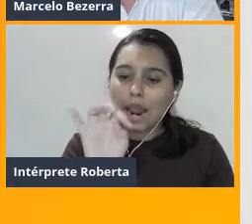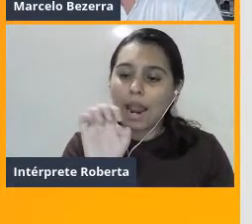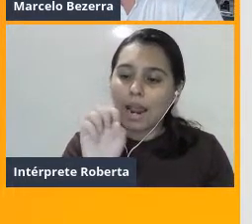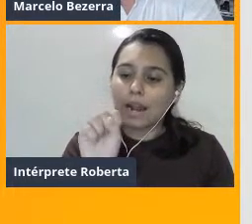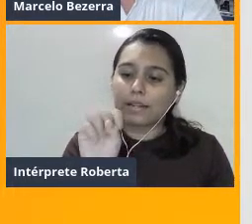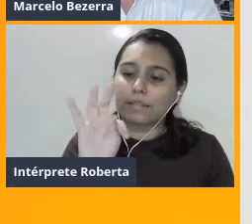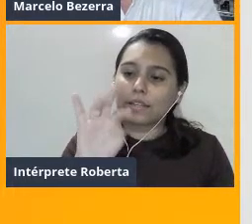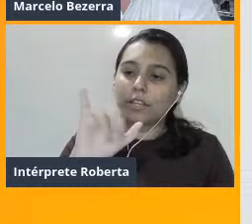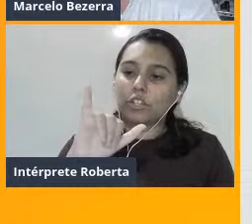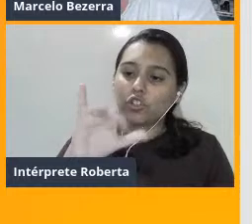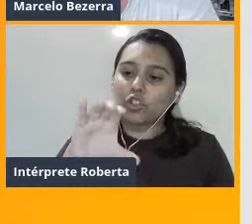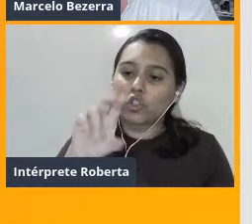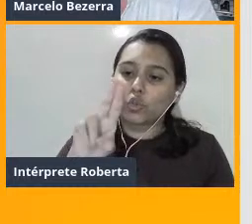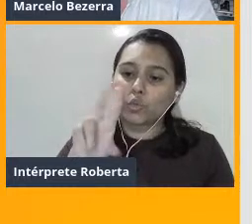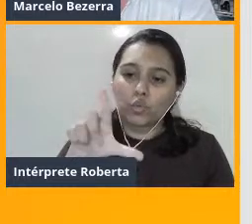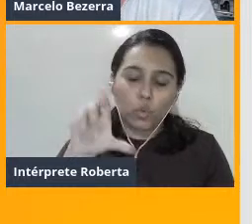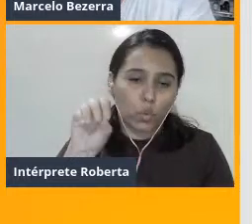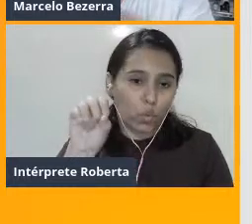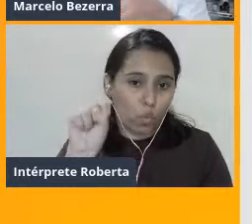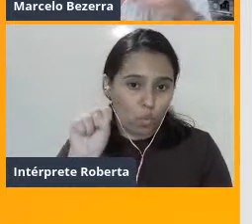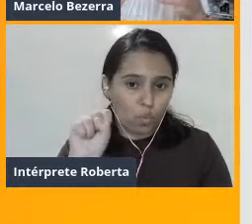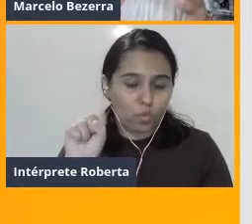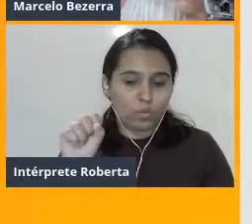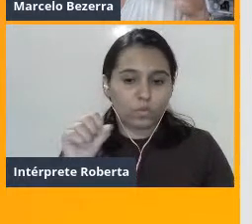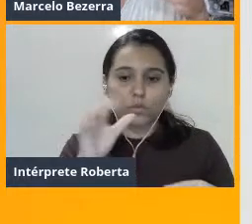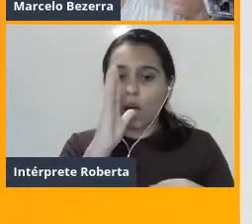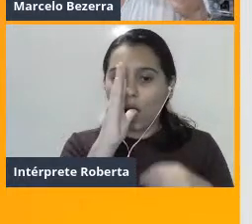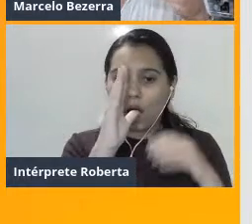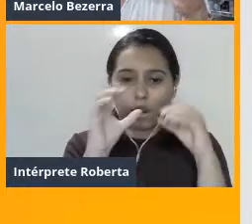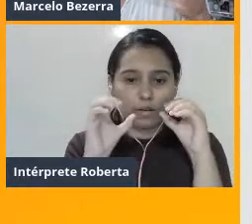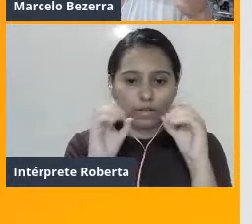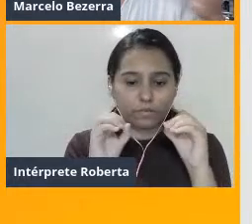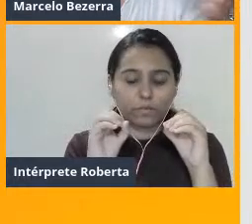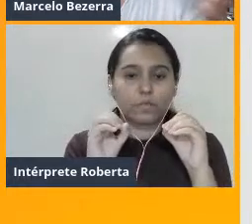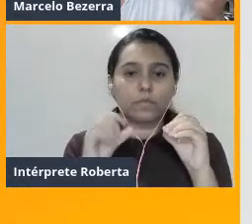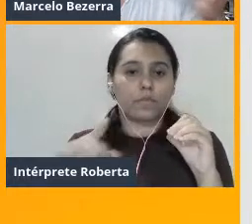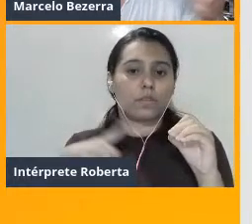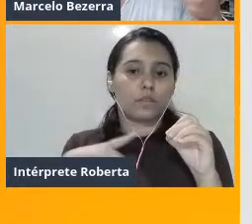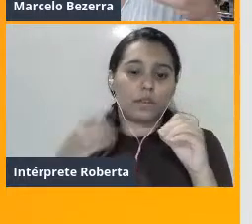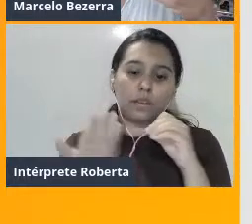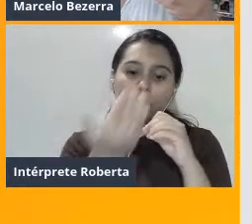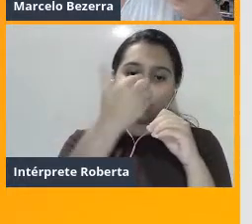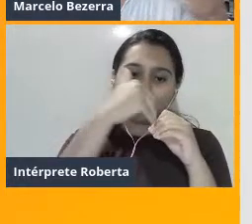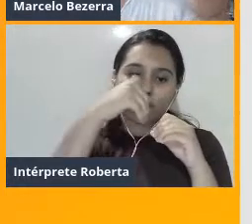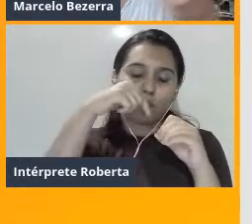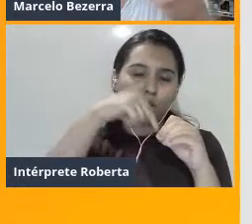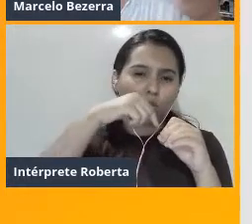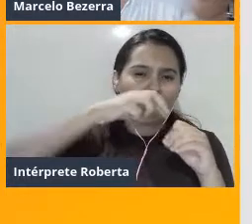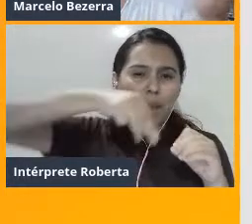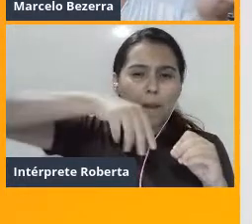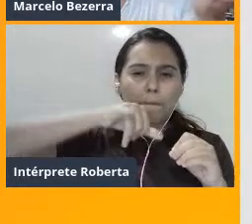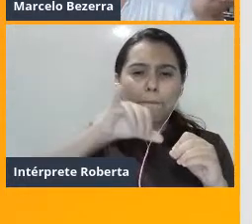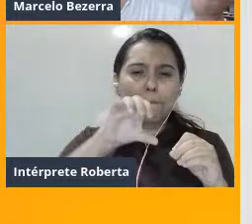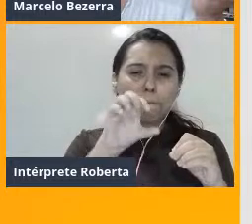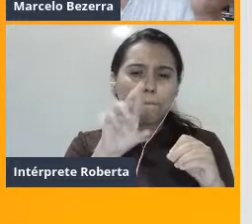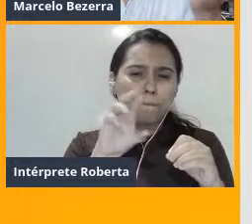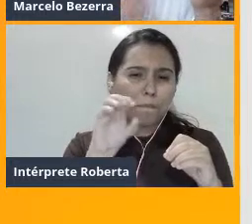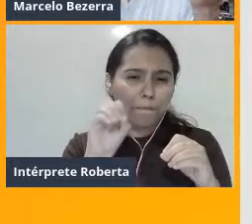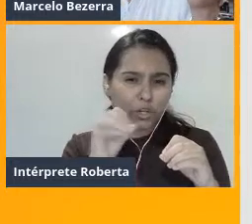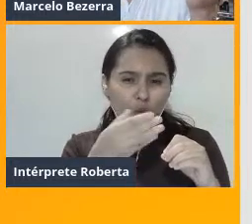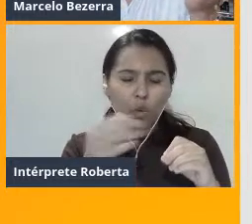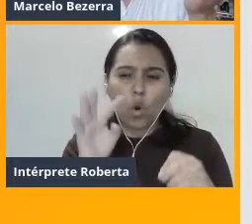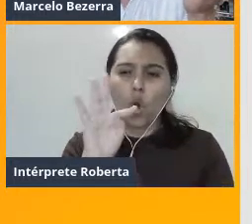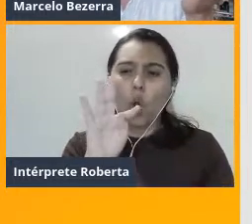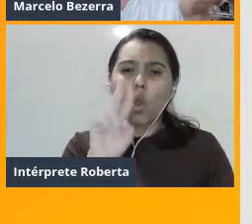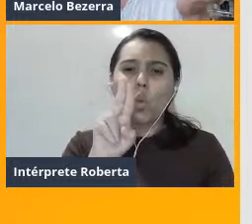eles têm no interior algumas microtubulações. Imaginem uma tubulação onde